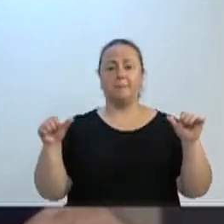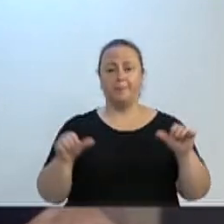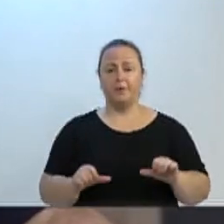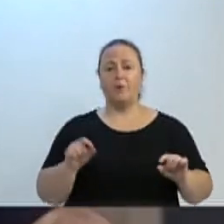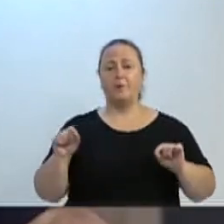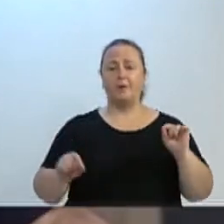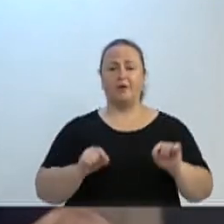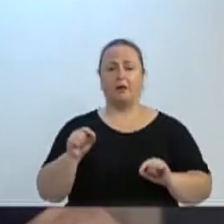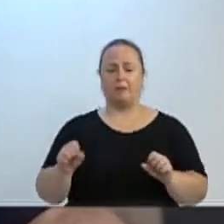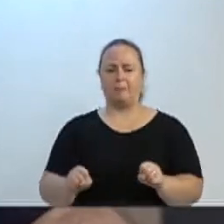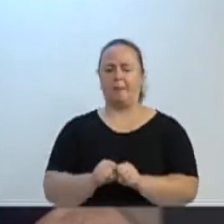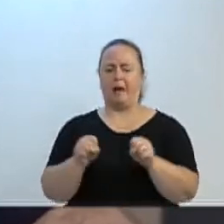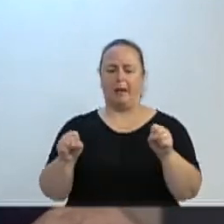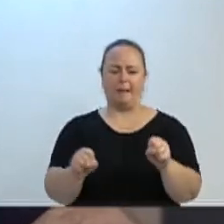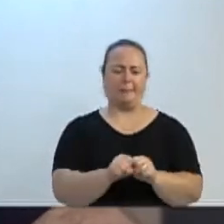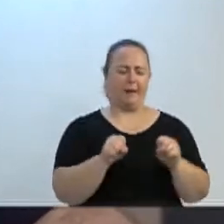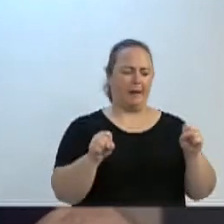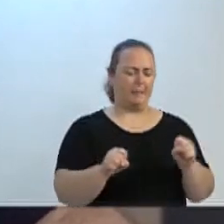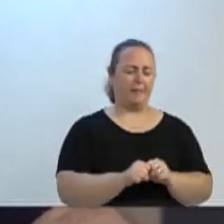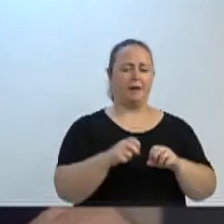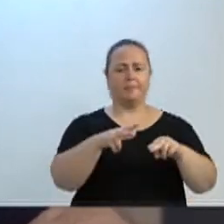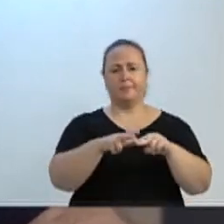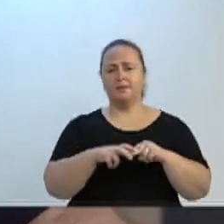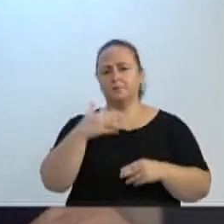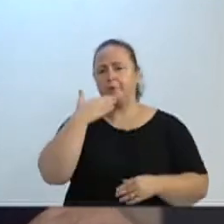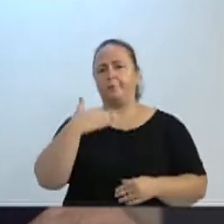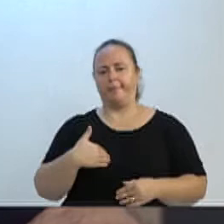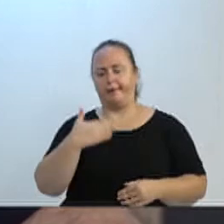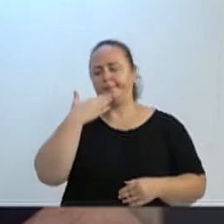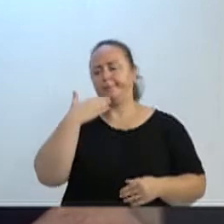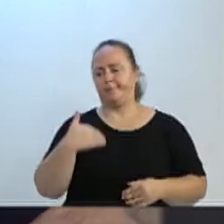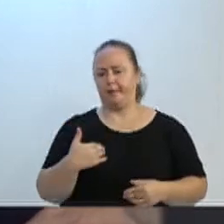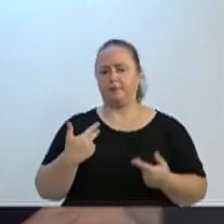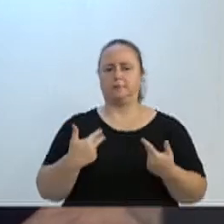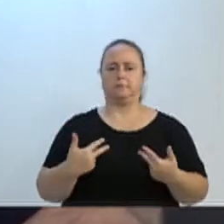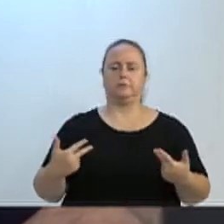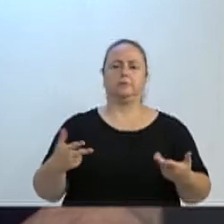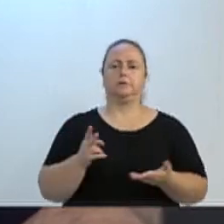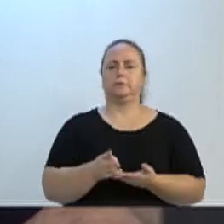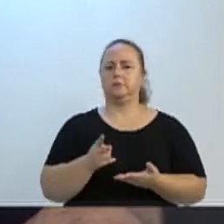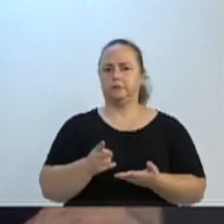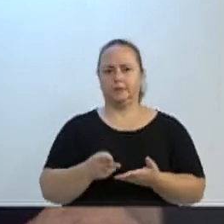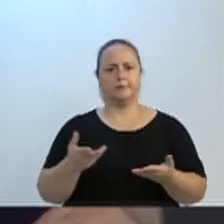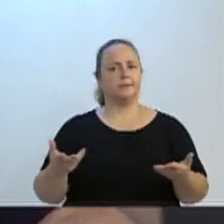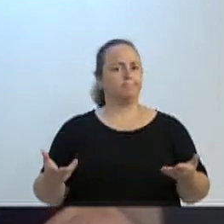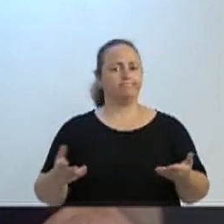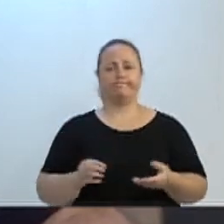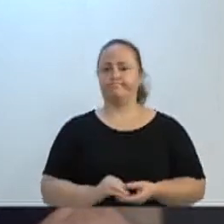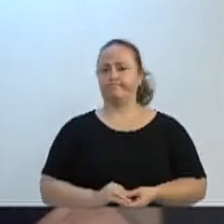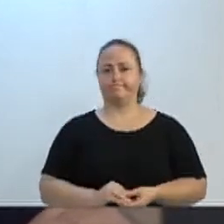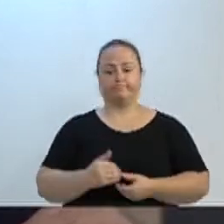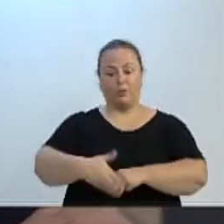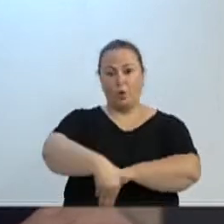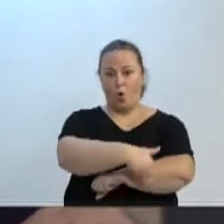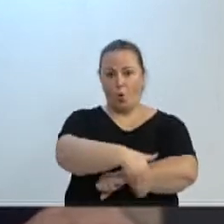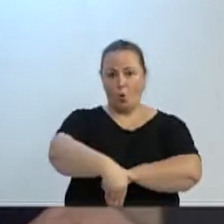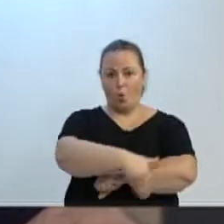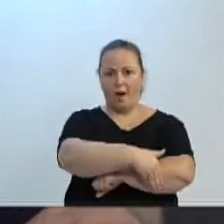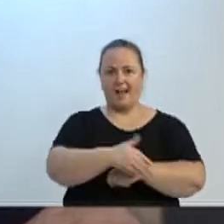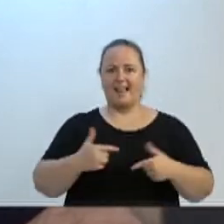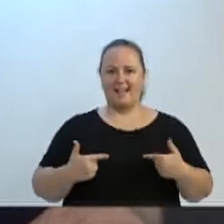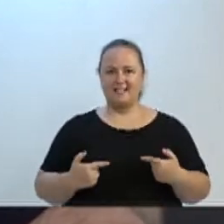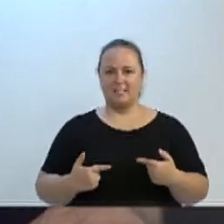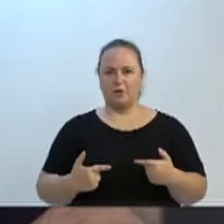destruição. A gente está sendo cobrado, bastante cobrado. Vossa excelência também na sua região. Porque, realmente, onde tem passado. A Rua dos Caçadores ficou ali onde